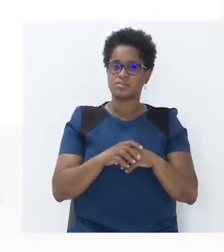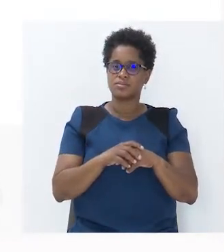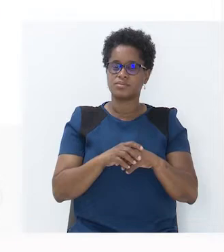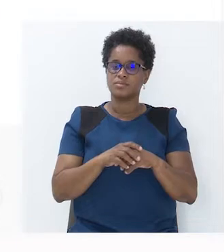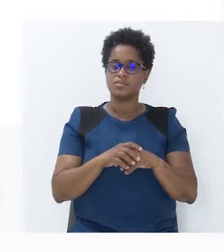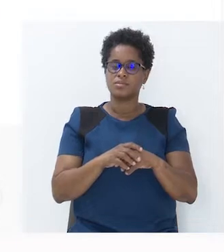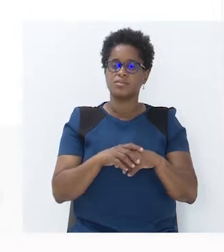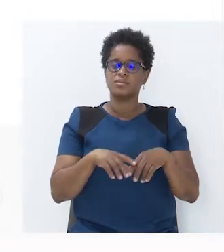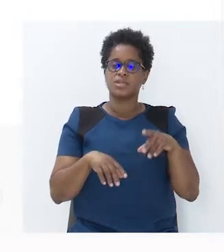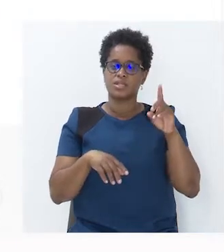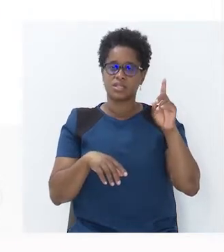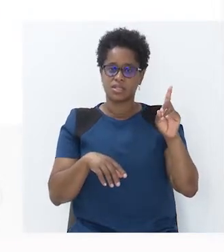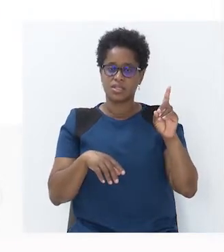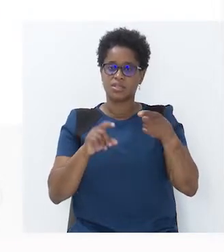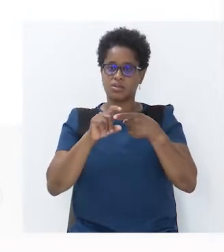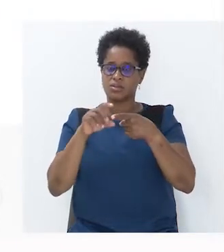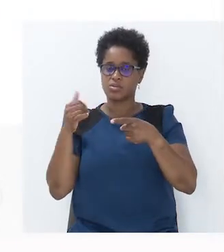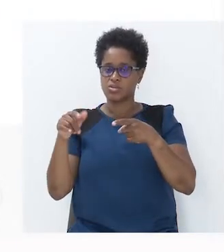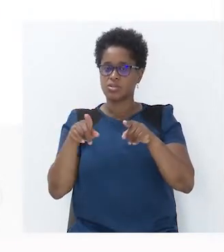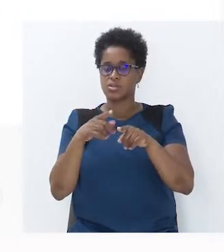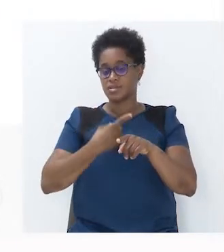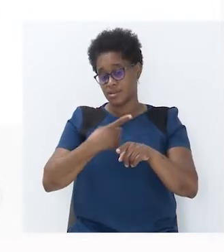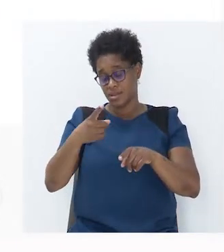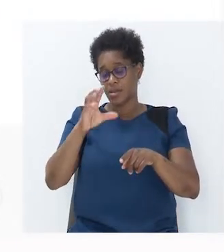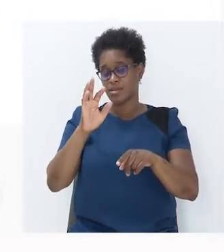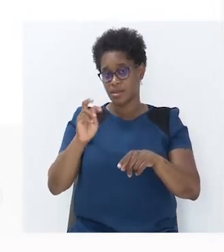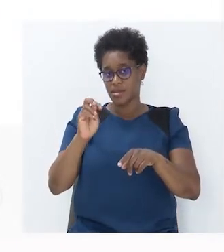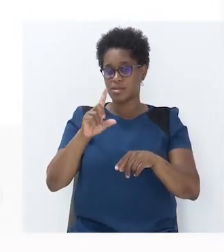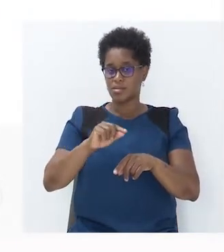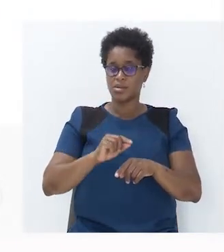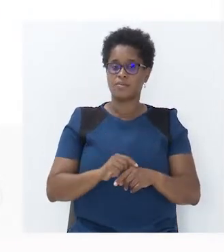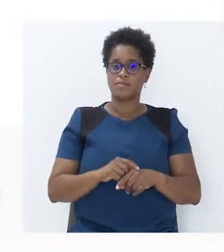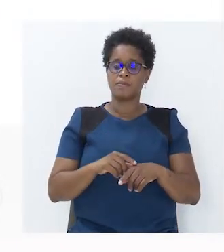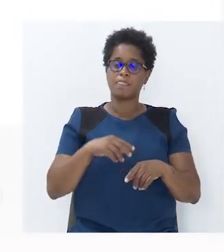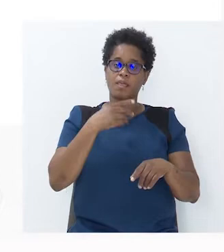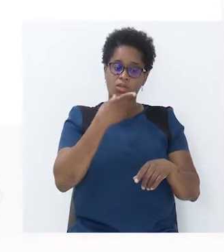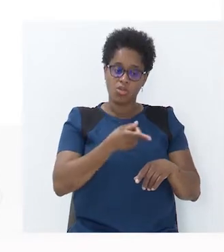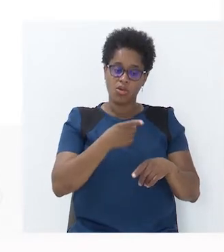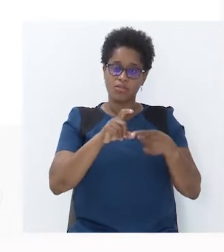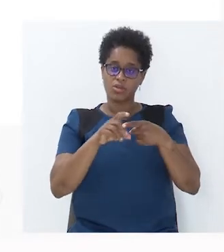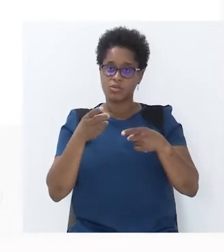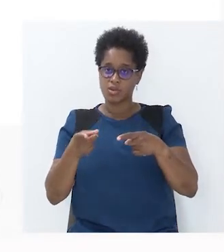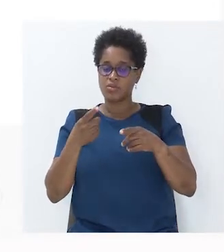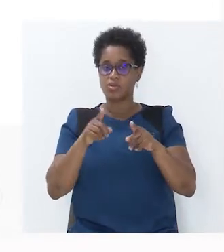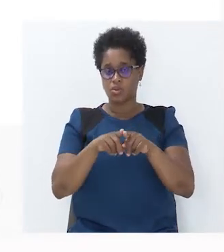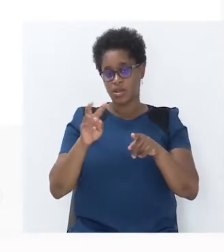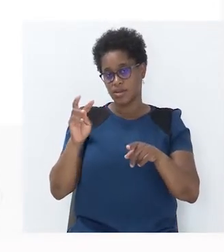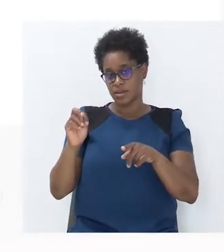6 por 2 será 3. 9 por 3 será 3.